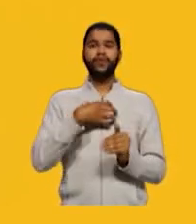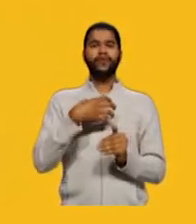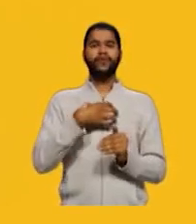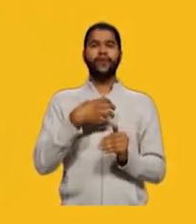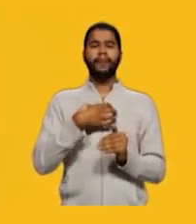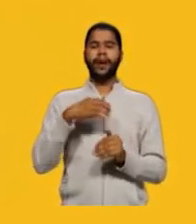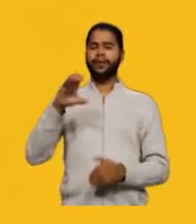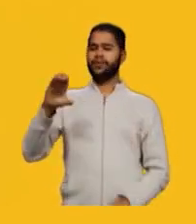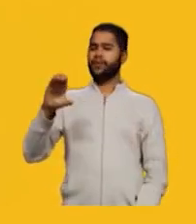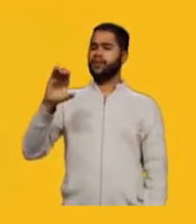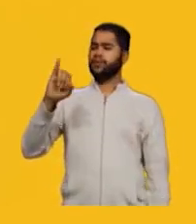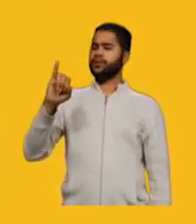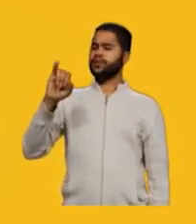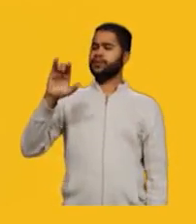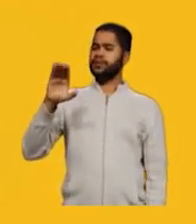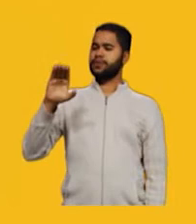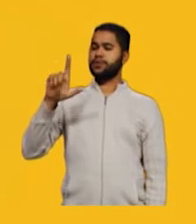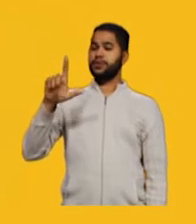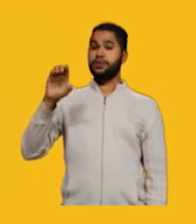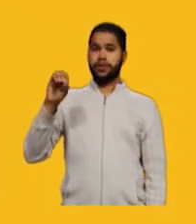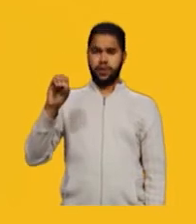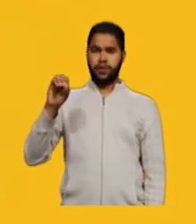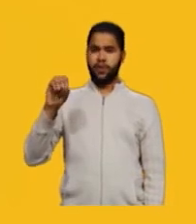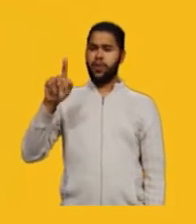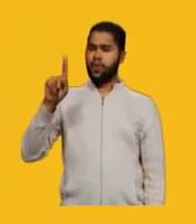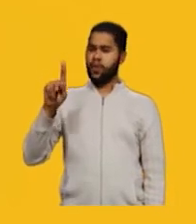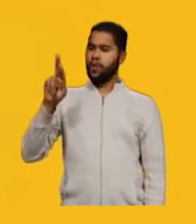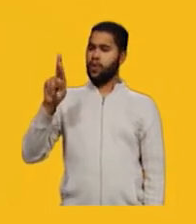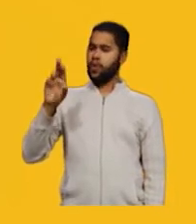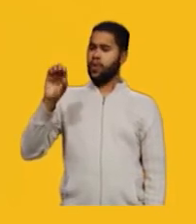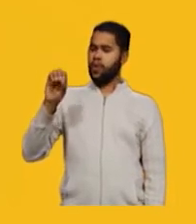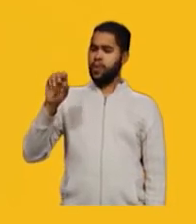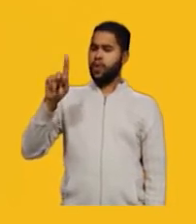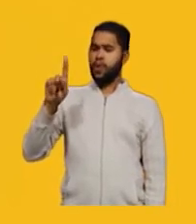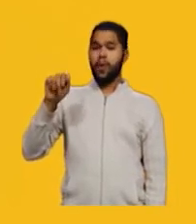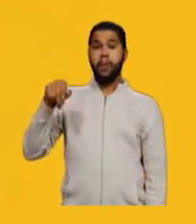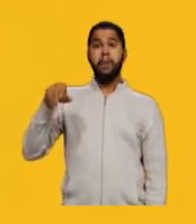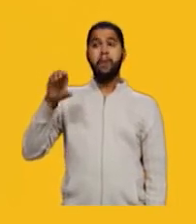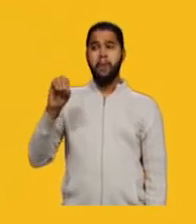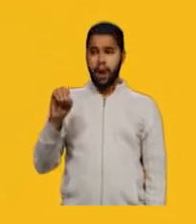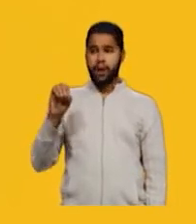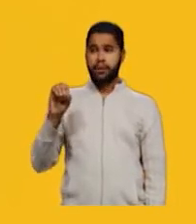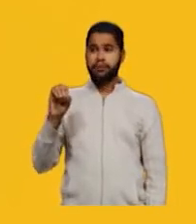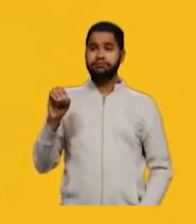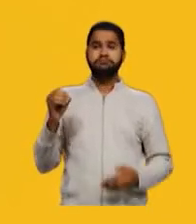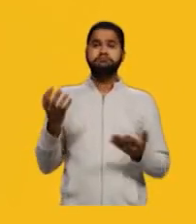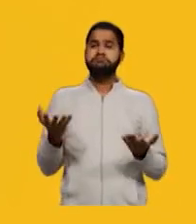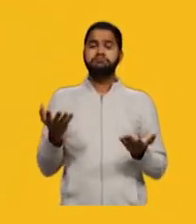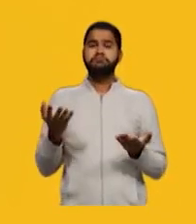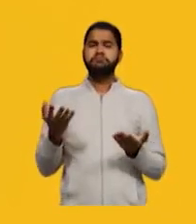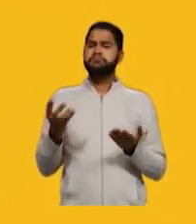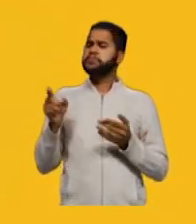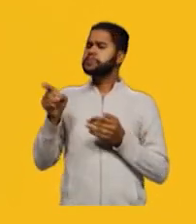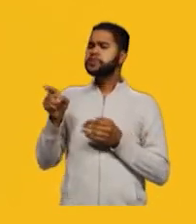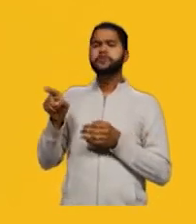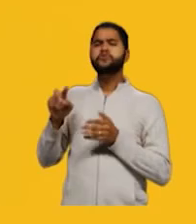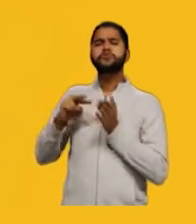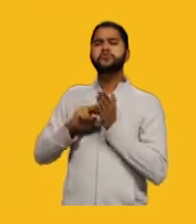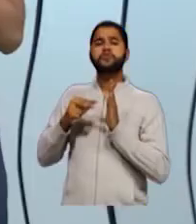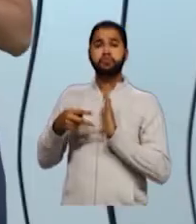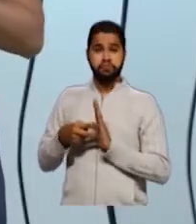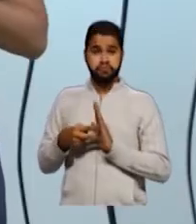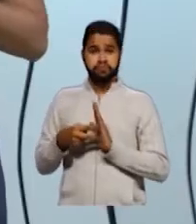ciclo. O propano, ciclopropano. Então, olha só. No ciclo, o é um ciclopropano? Então, toda